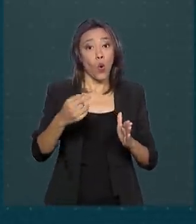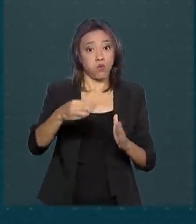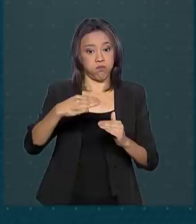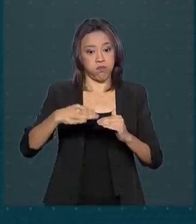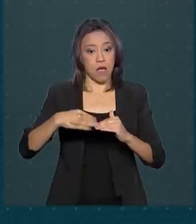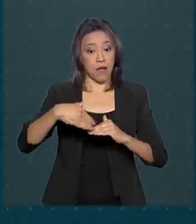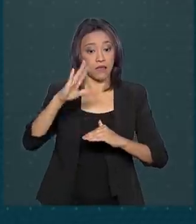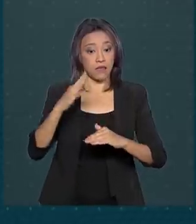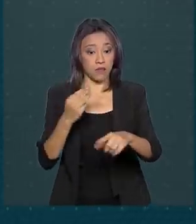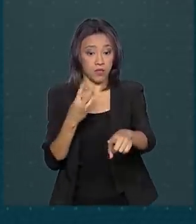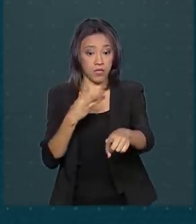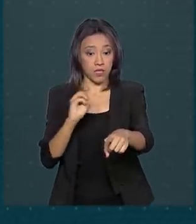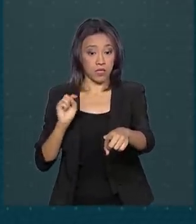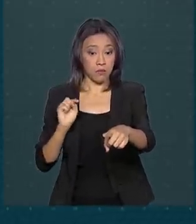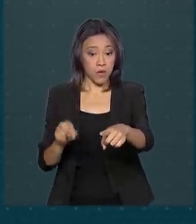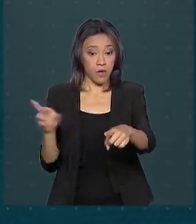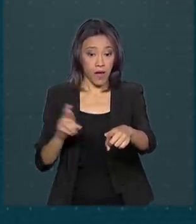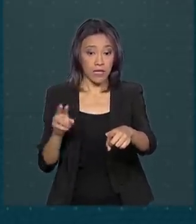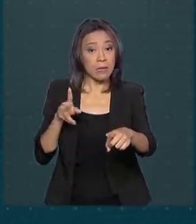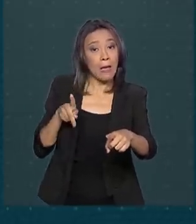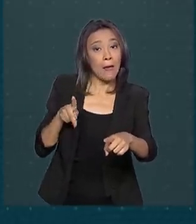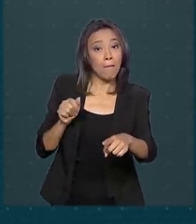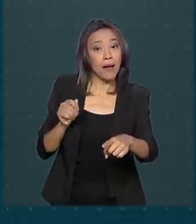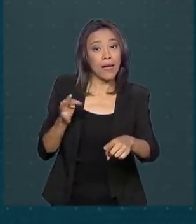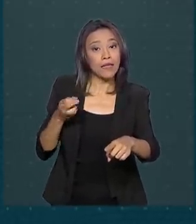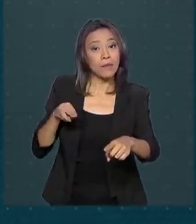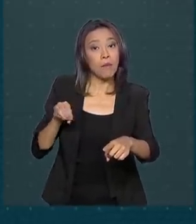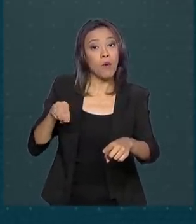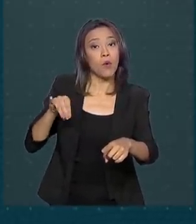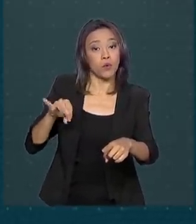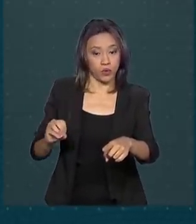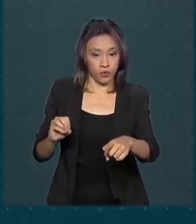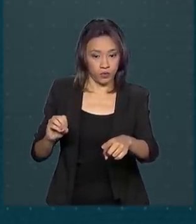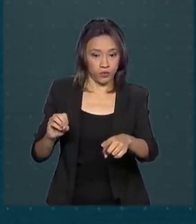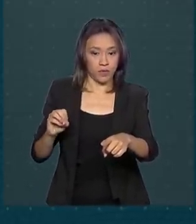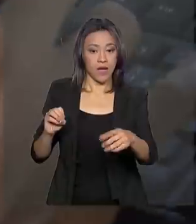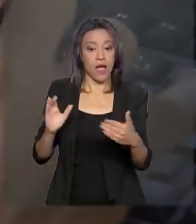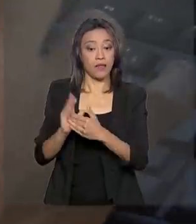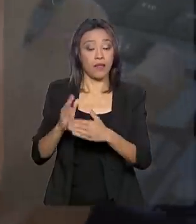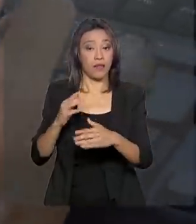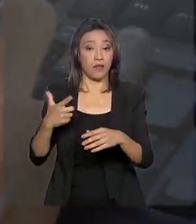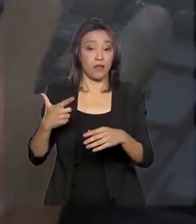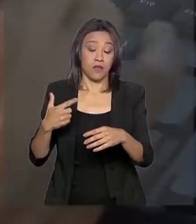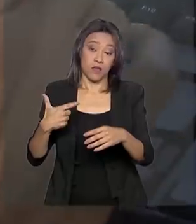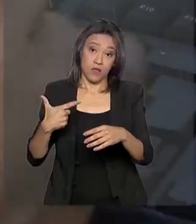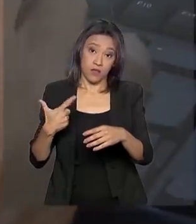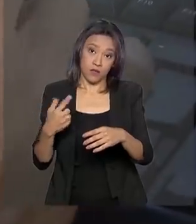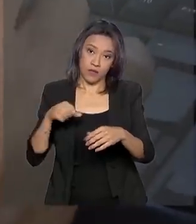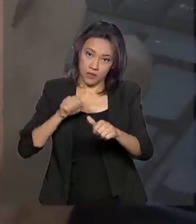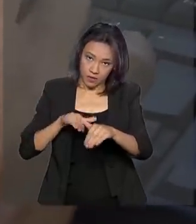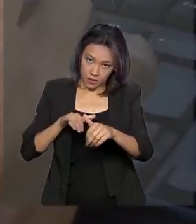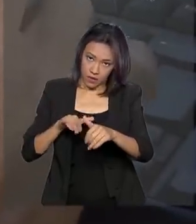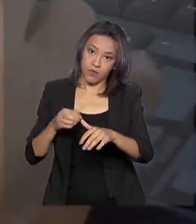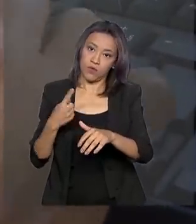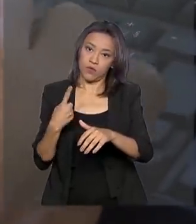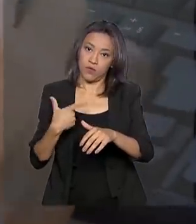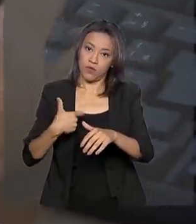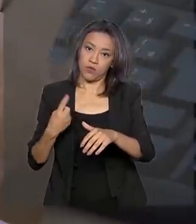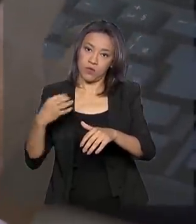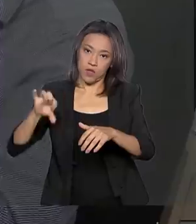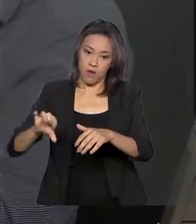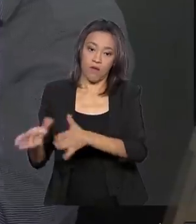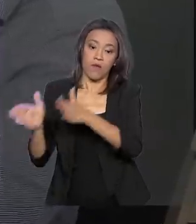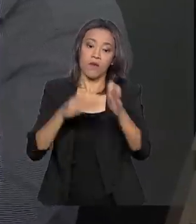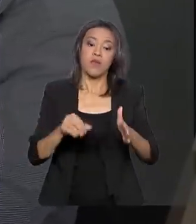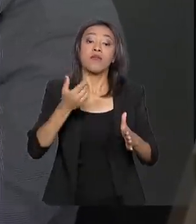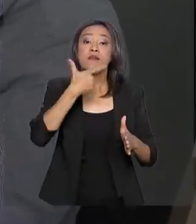$ 300 mil no dia 31 de dezembro de 2019. Outra novidade é que os contribuintes com